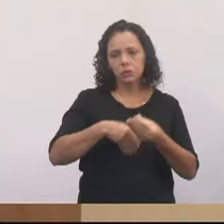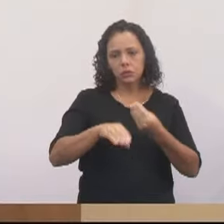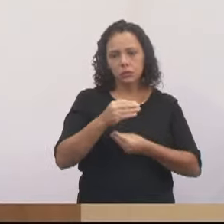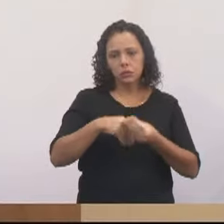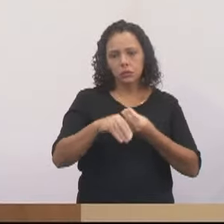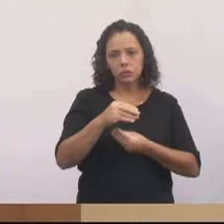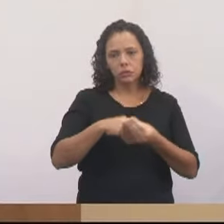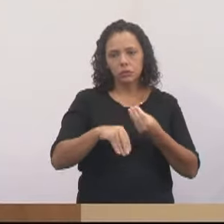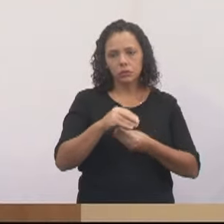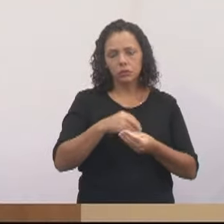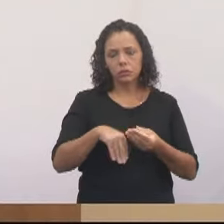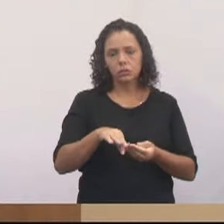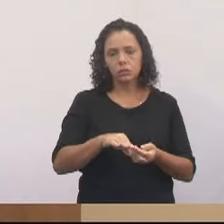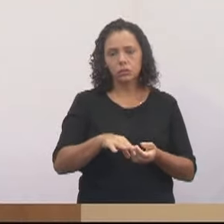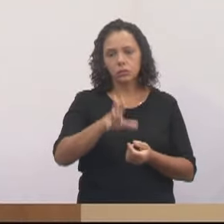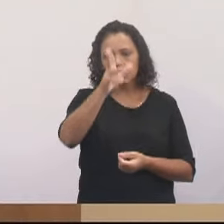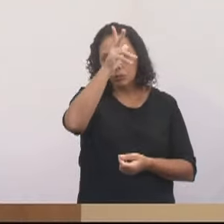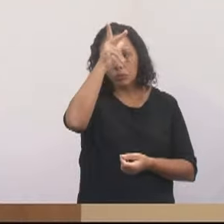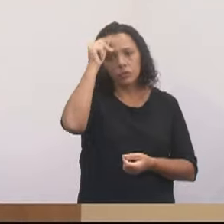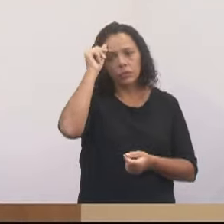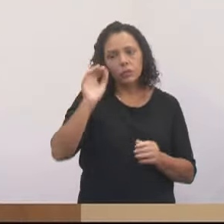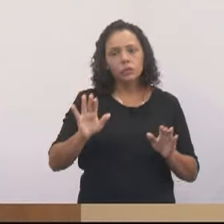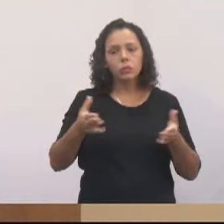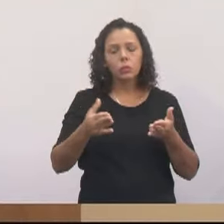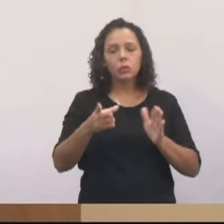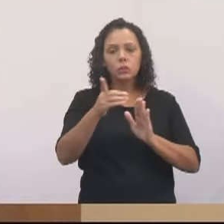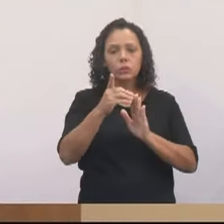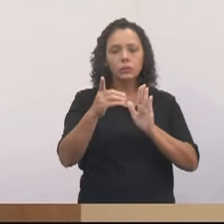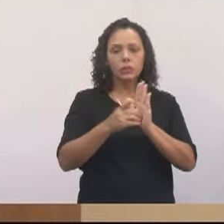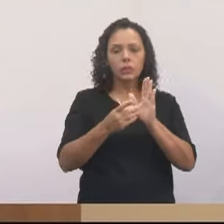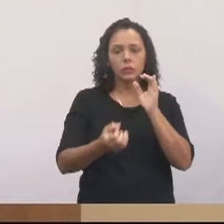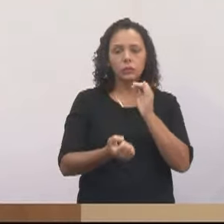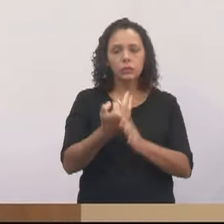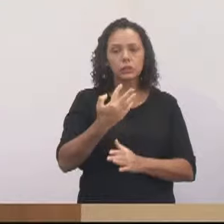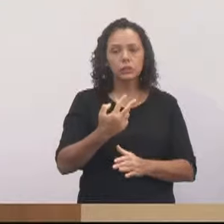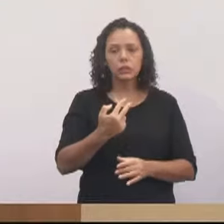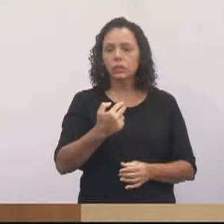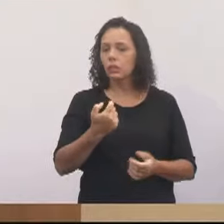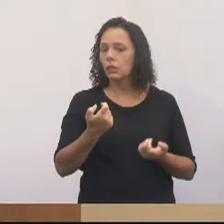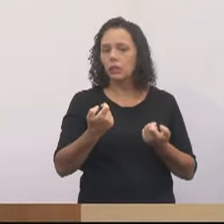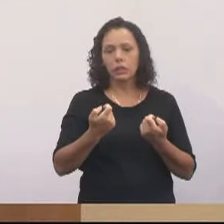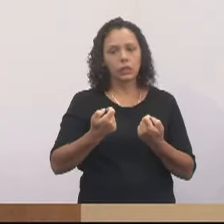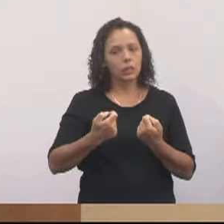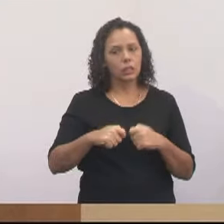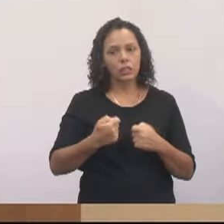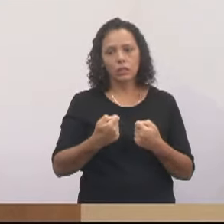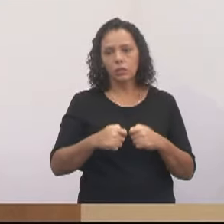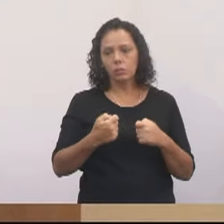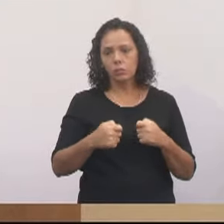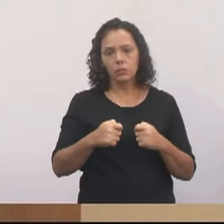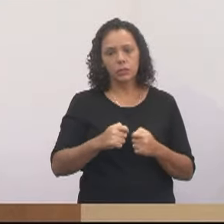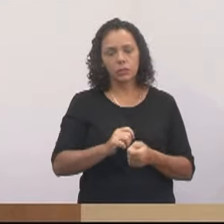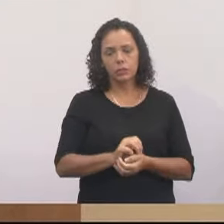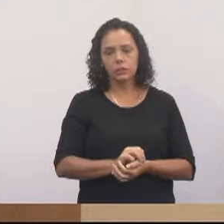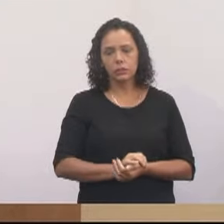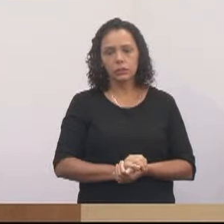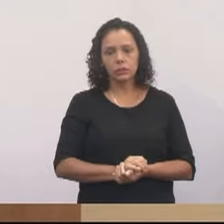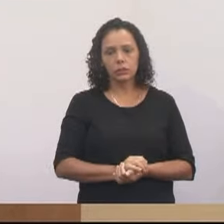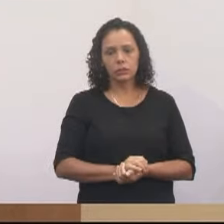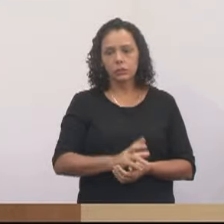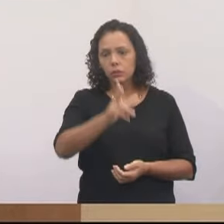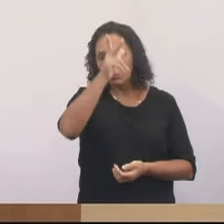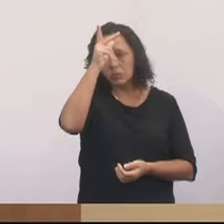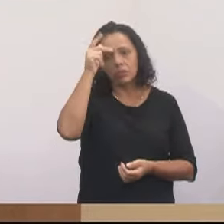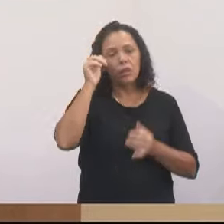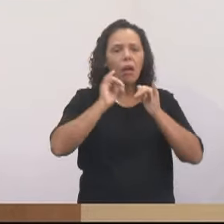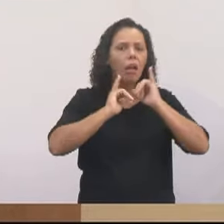a isso. E o prefeito, quando ele vai fazer um decreto, ele não precisa, senhor vereador Luiz Flávio, o prefeito